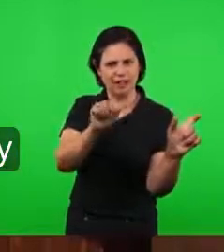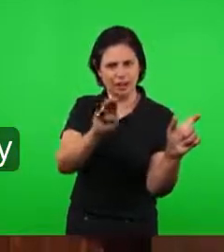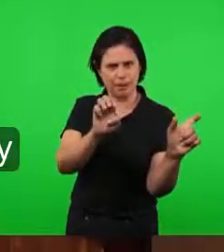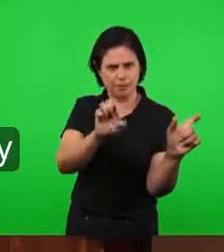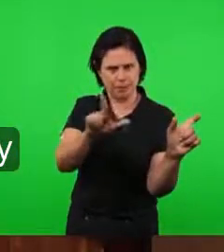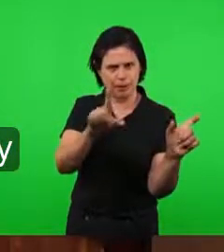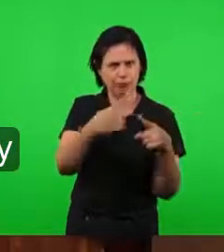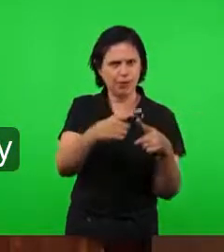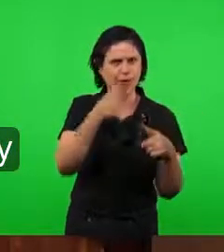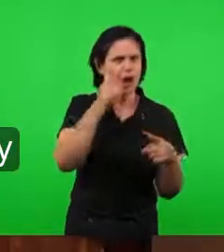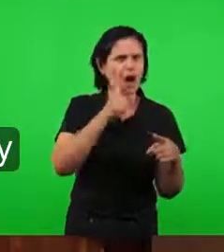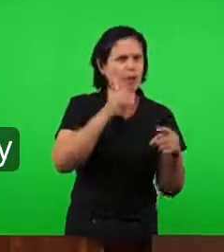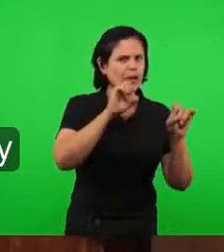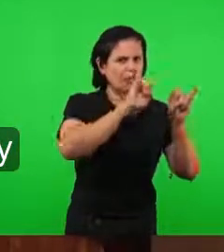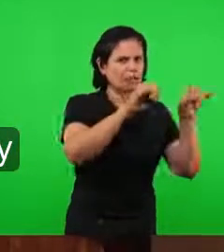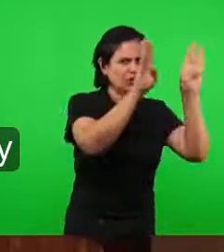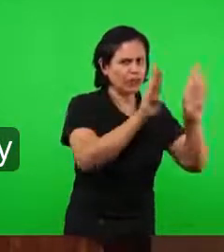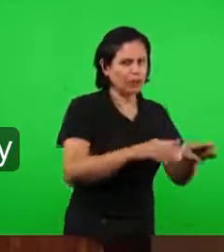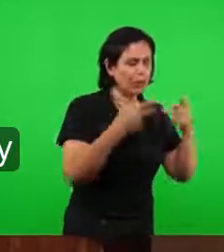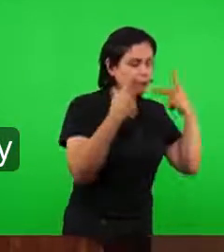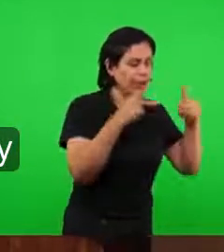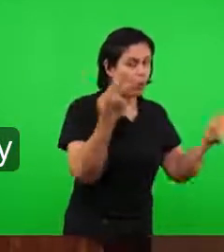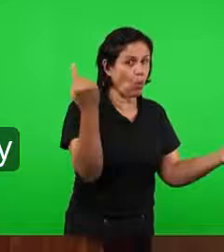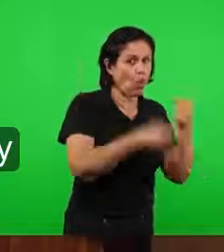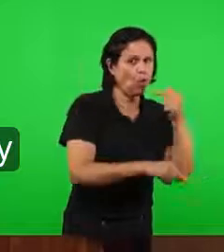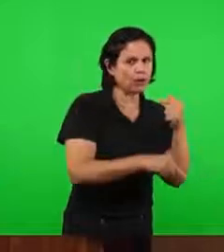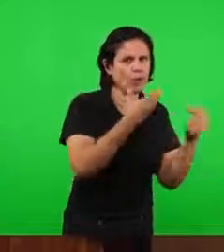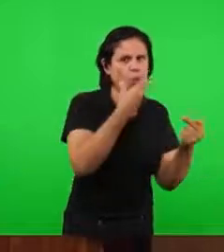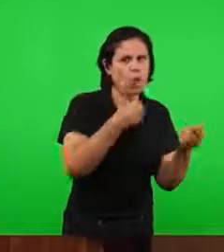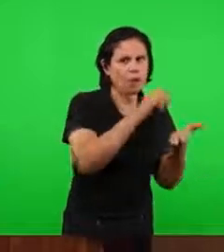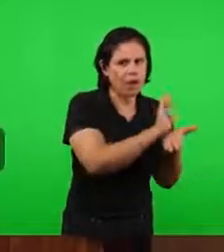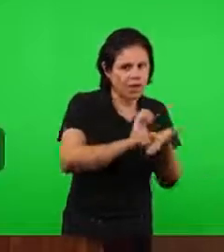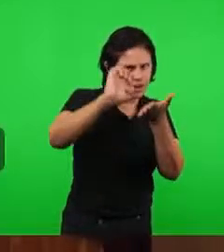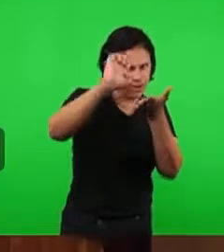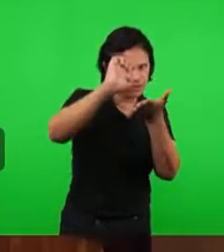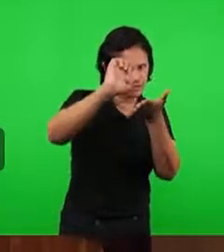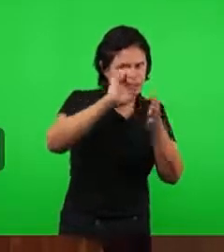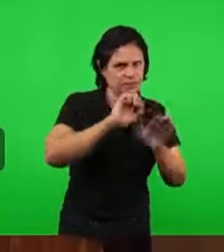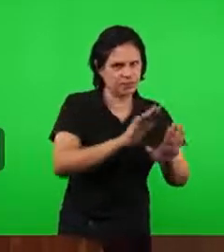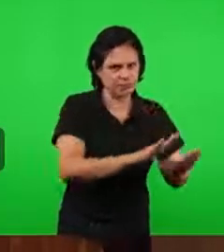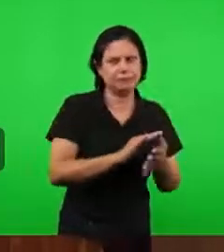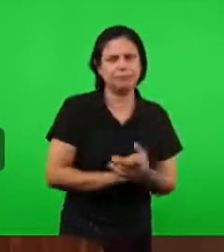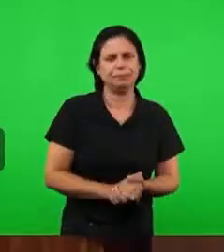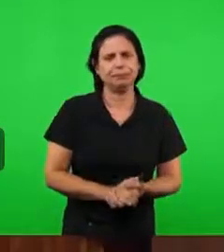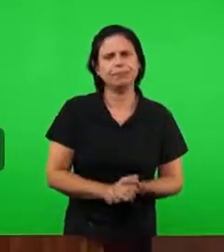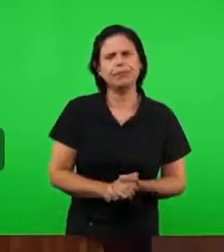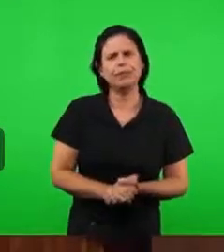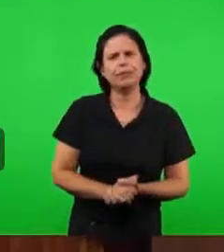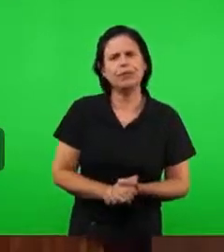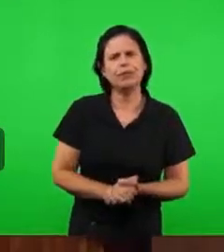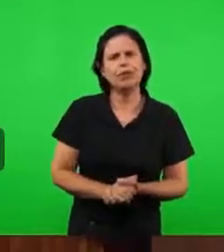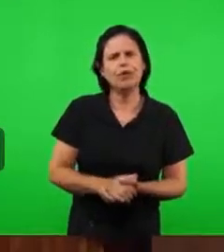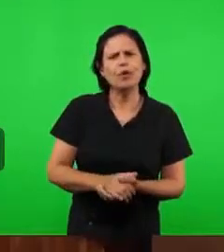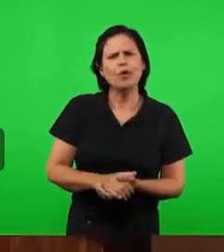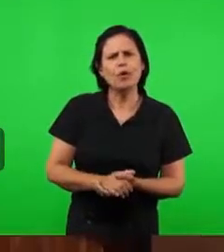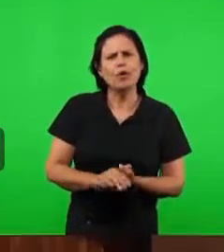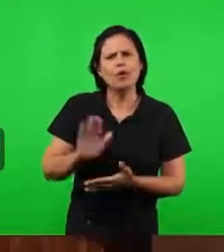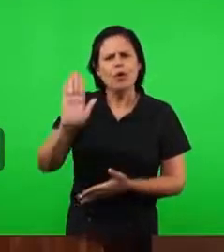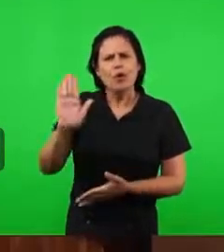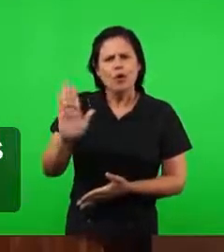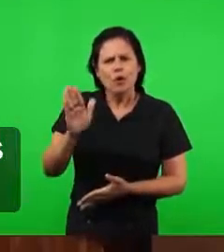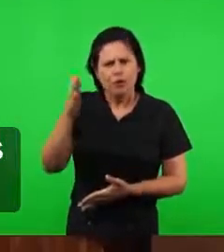Vamos continuar. O falso profetismo, nesse período da vida da igreja,